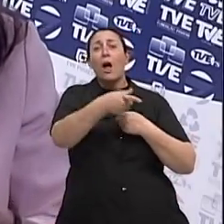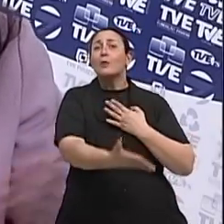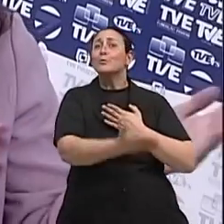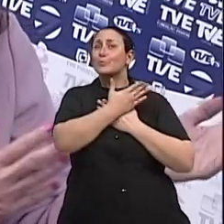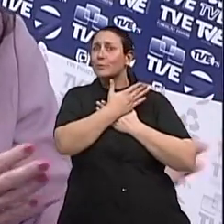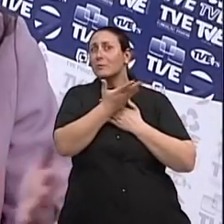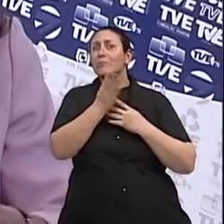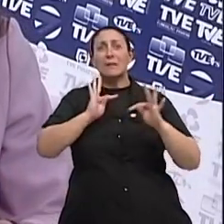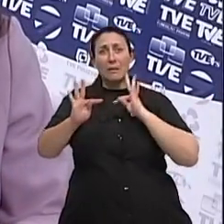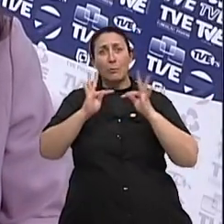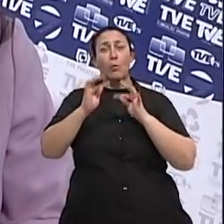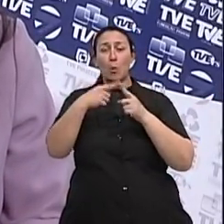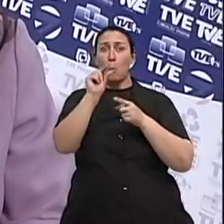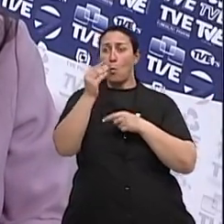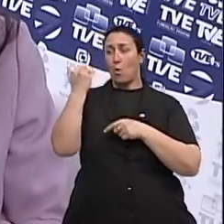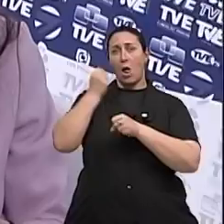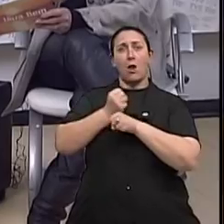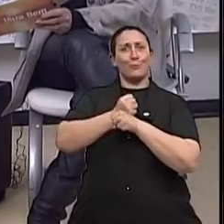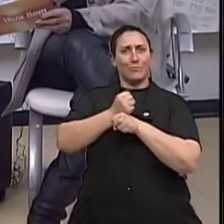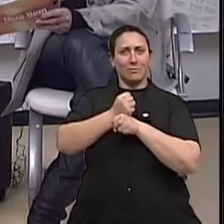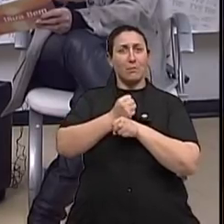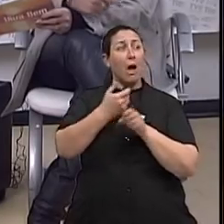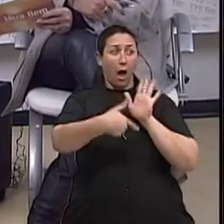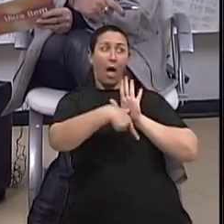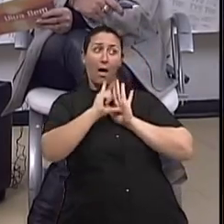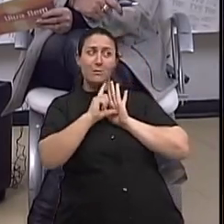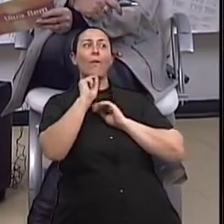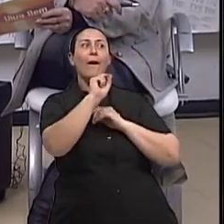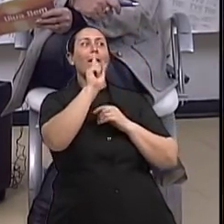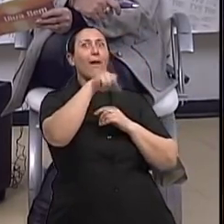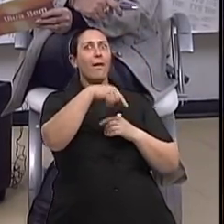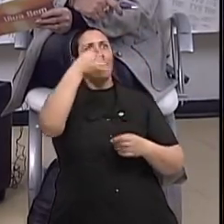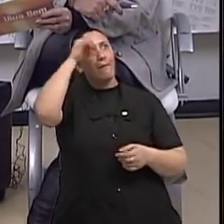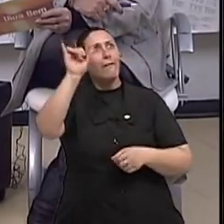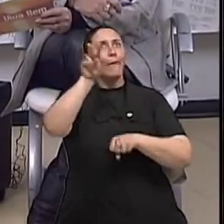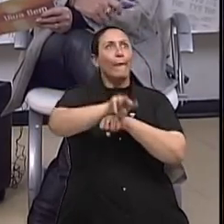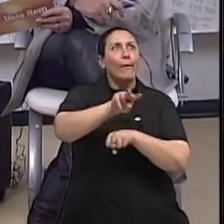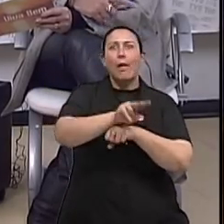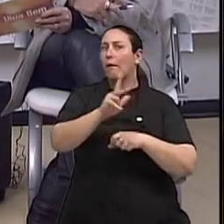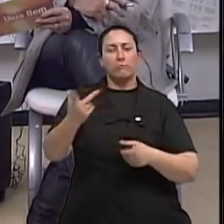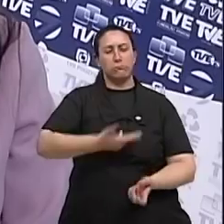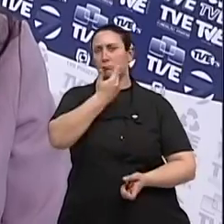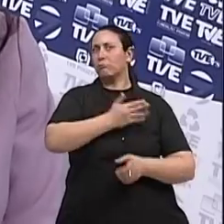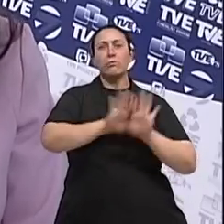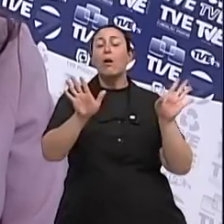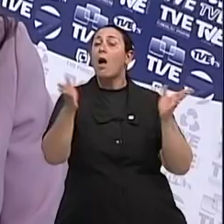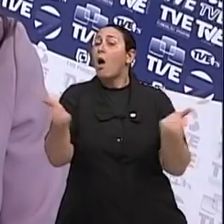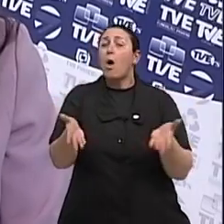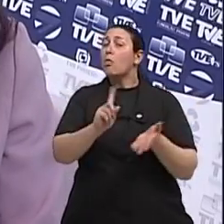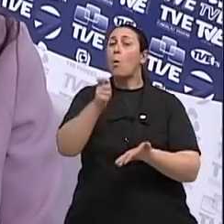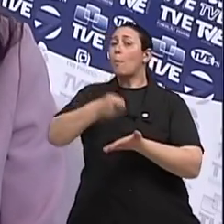é uma novidade dos últimos anos. Primeiro era a intervenção. Sempre era a cirurgia a primeira coisa. Mas hoje não